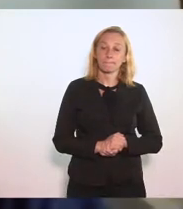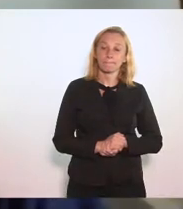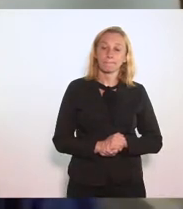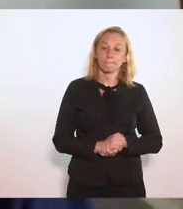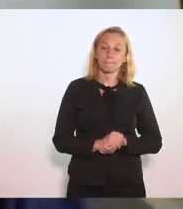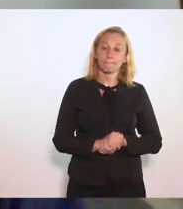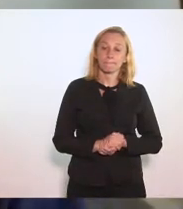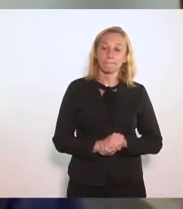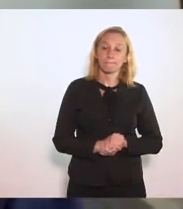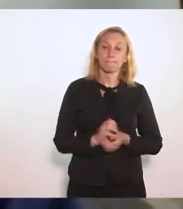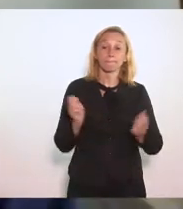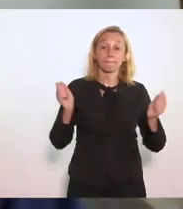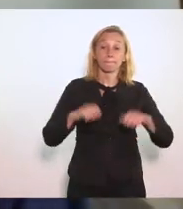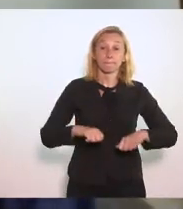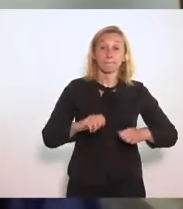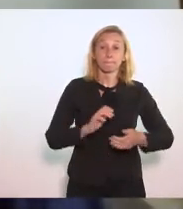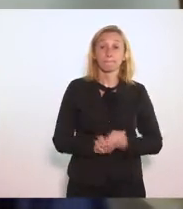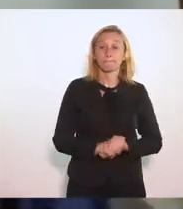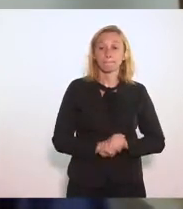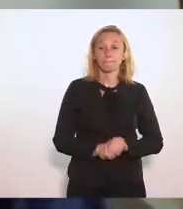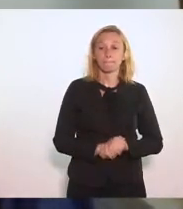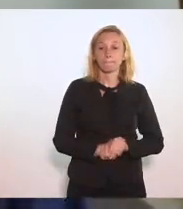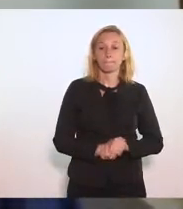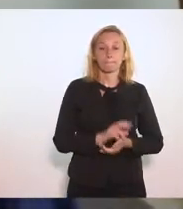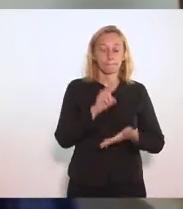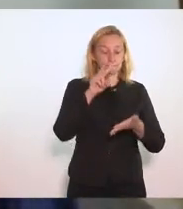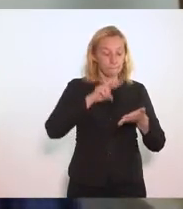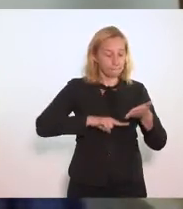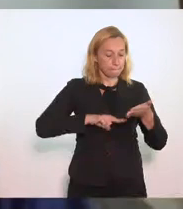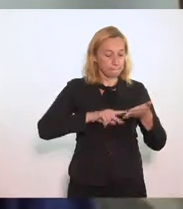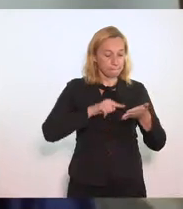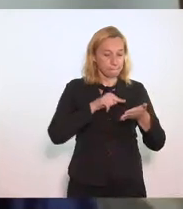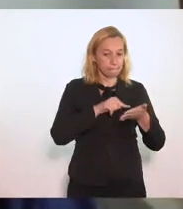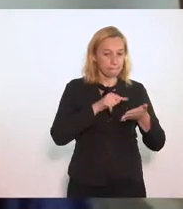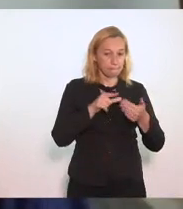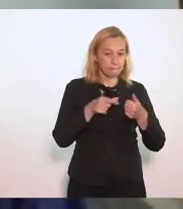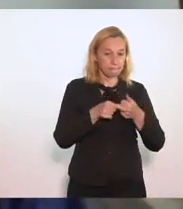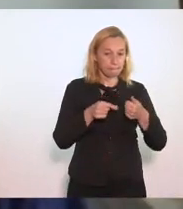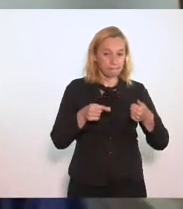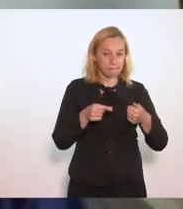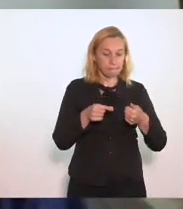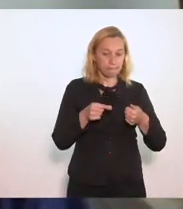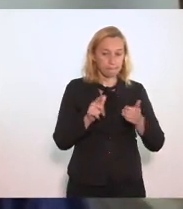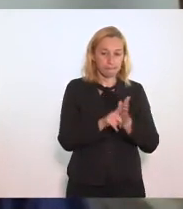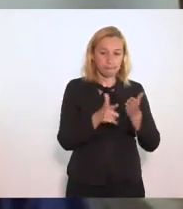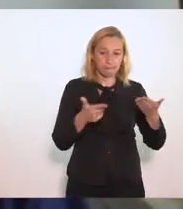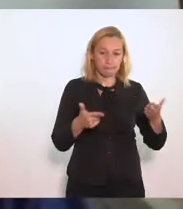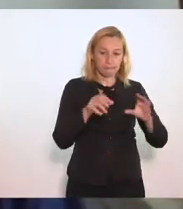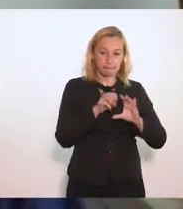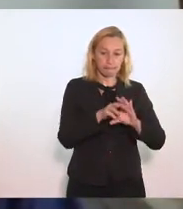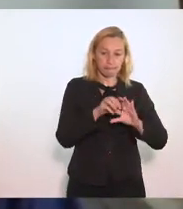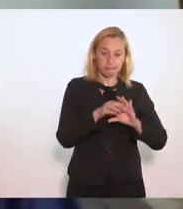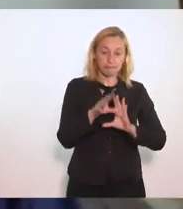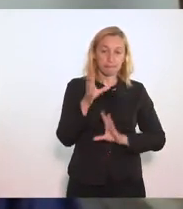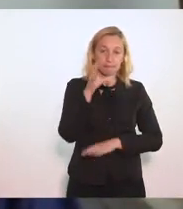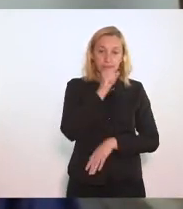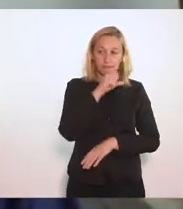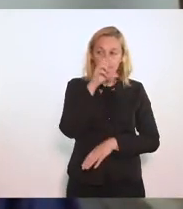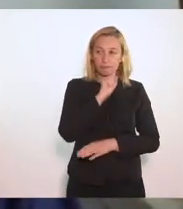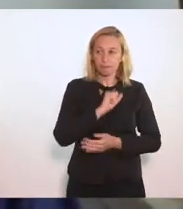A possibilidade De ler O artigo Do jornal O Globo De sábado